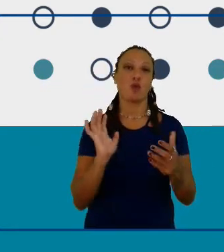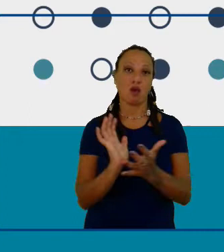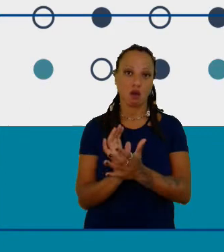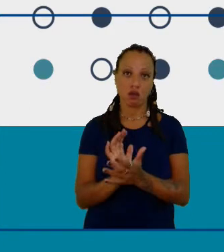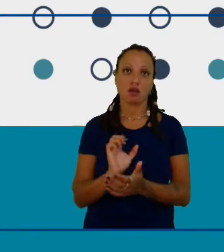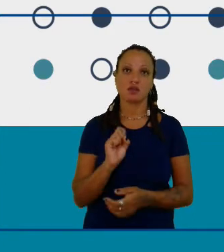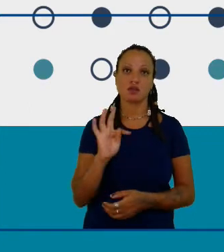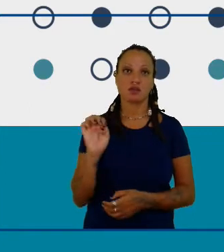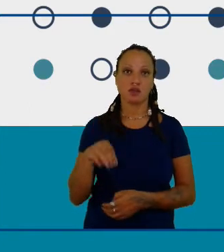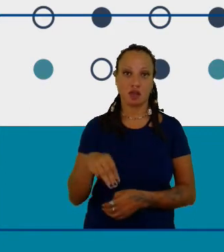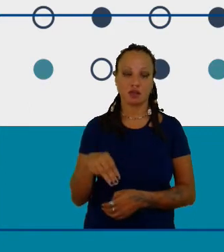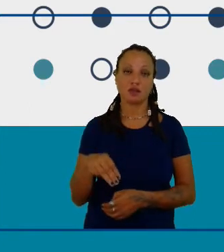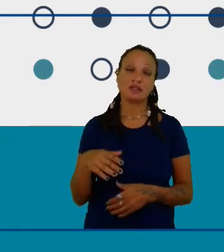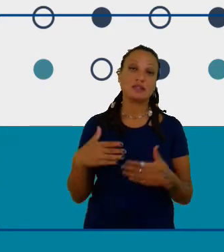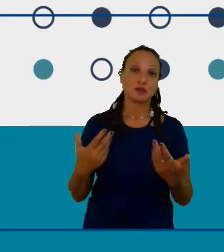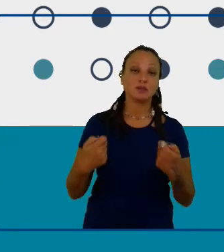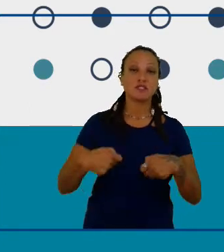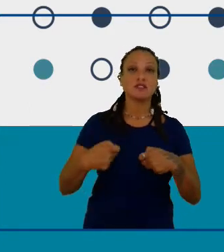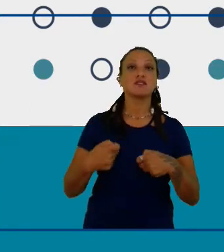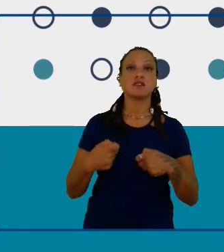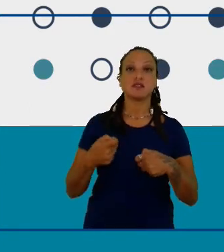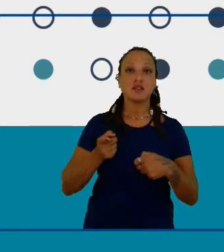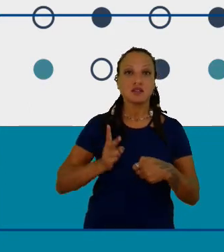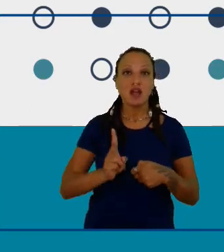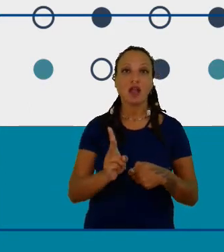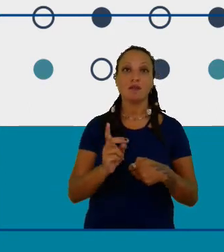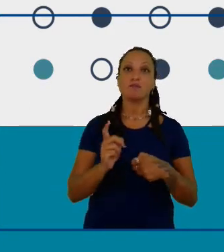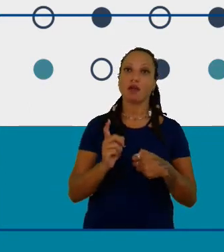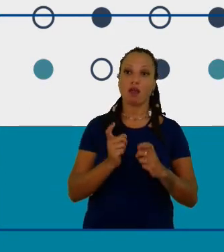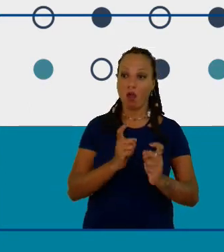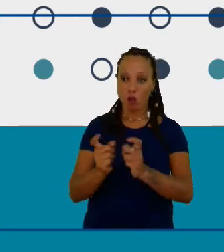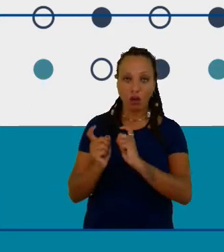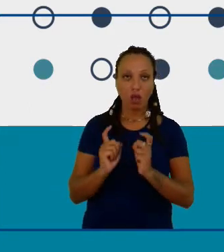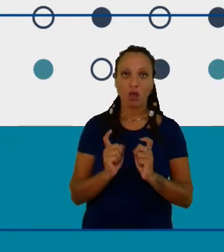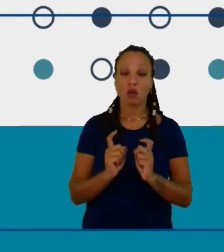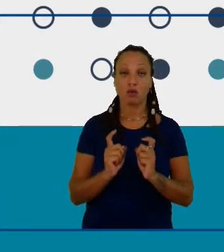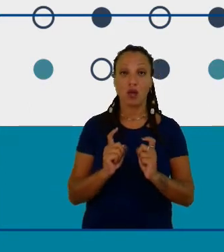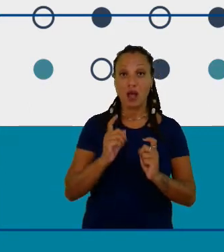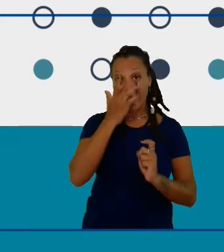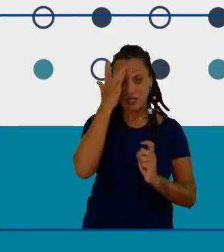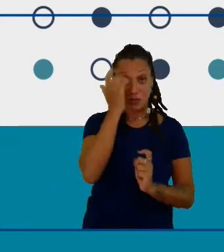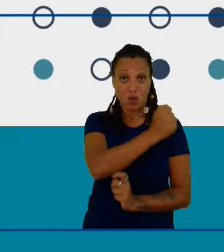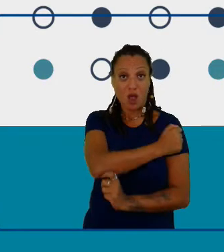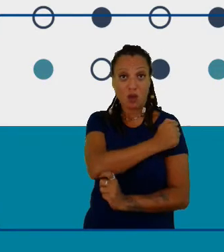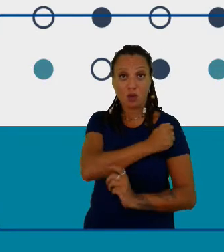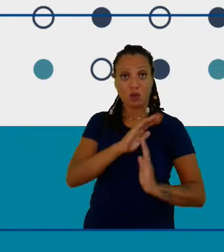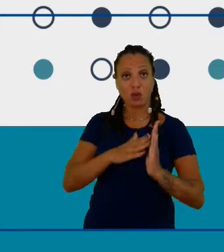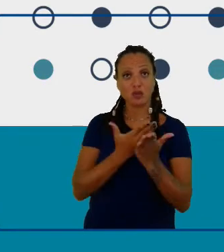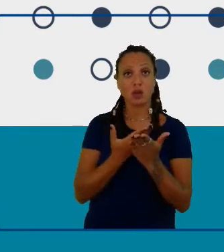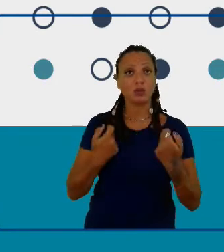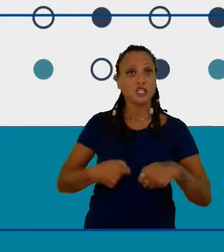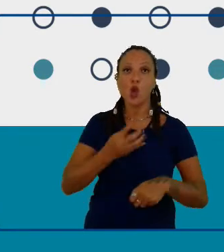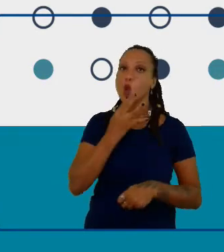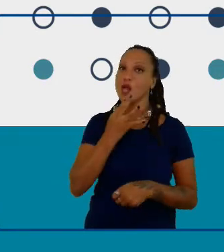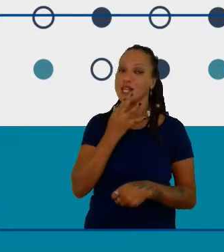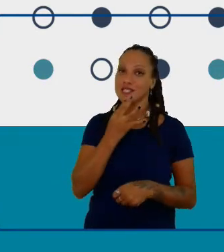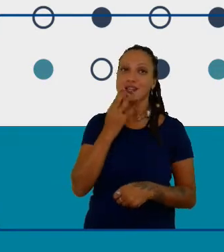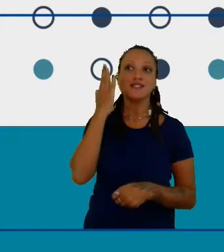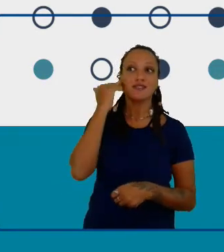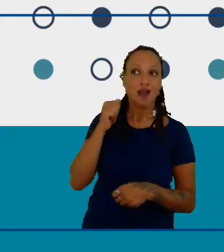regularmente deve ser visível na escola deve estar claro para os alunos que há um clube então